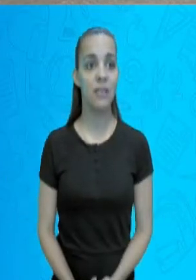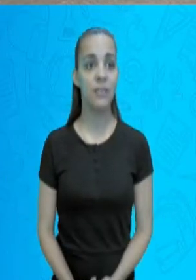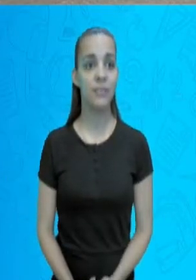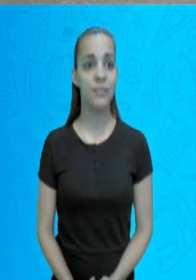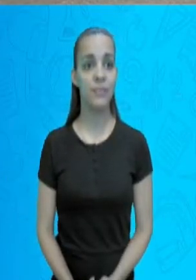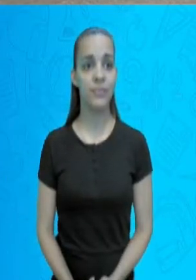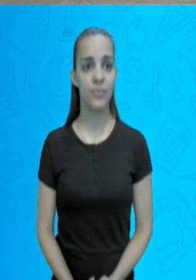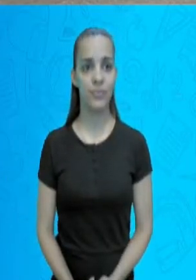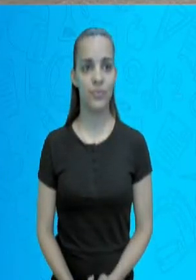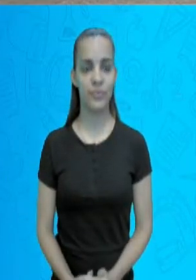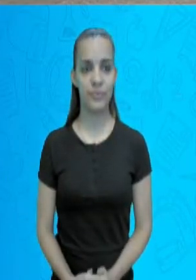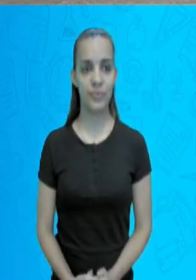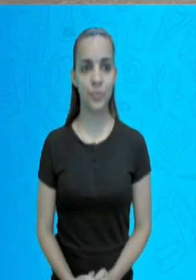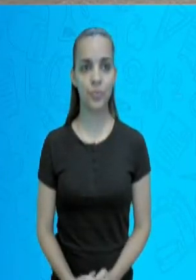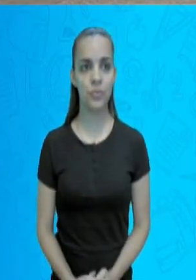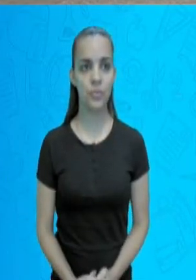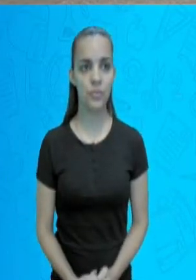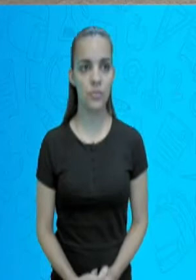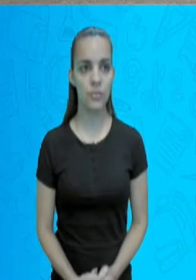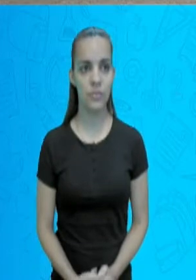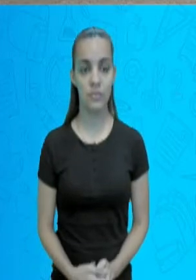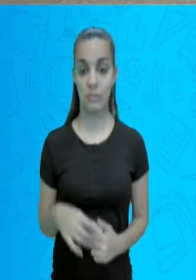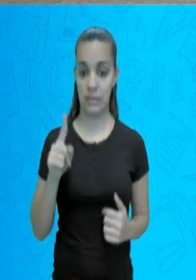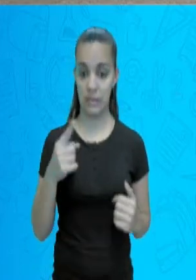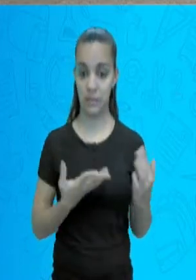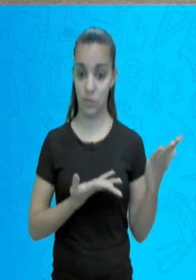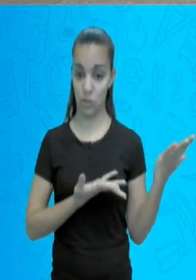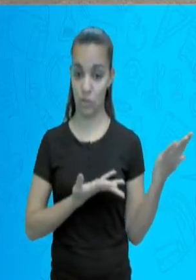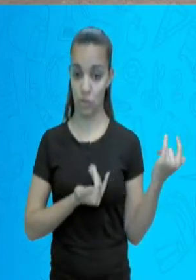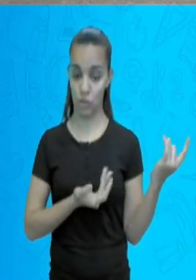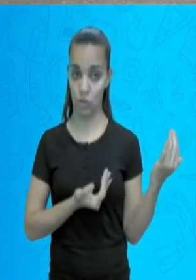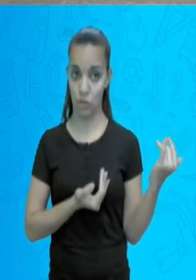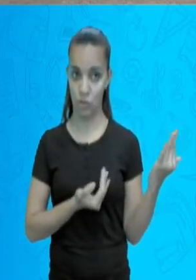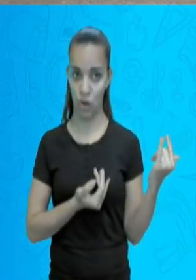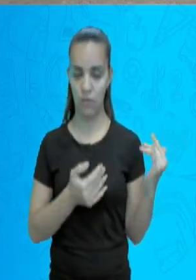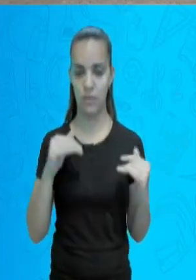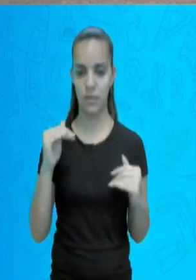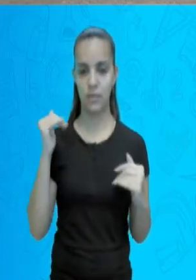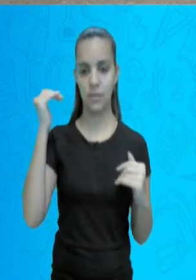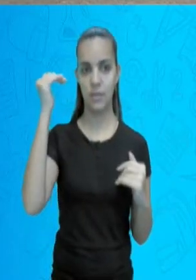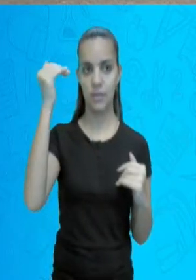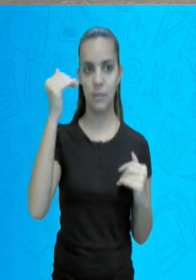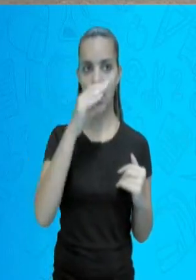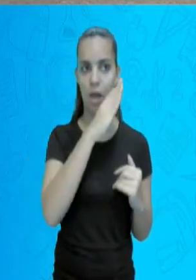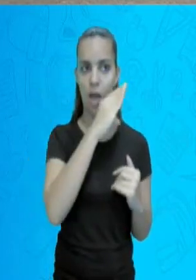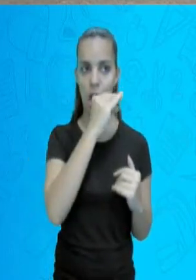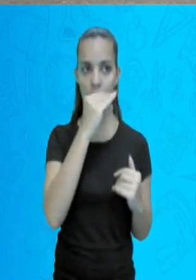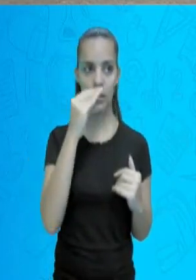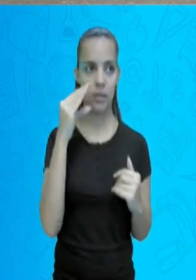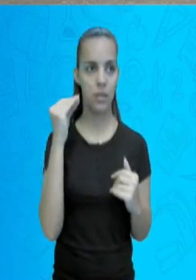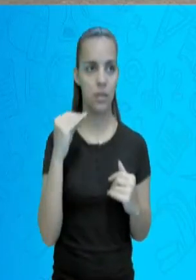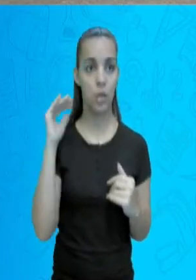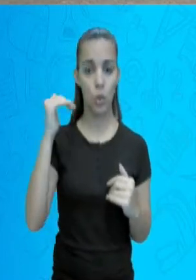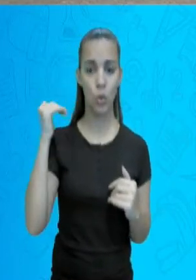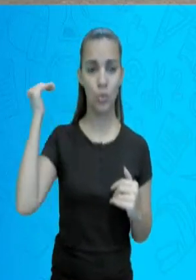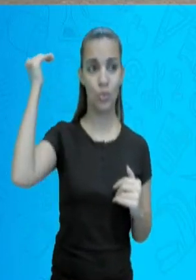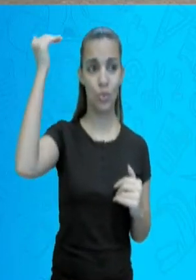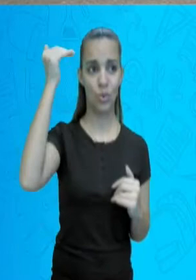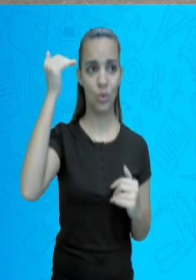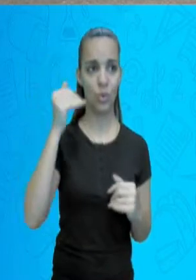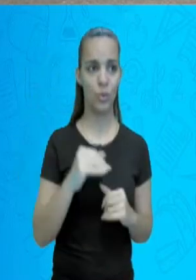Aqui, olha, jovens e adultos. E aqui no topo,